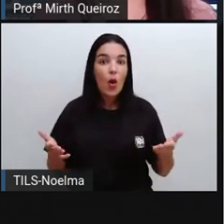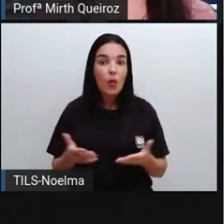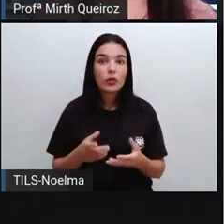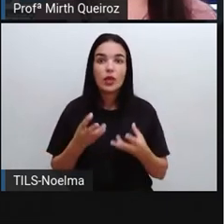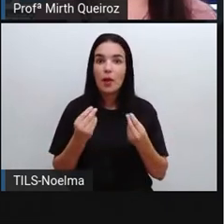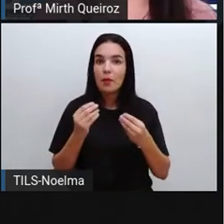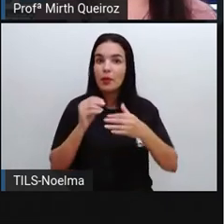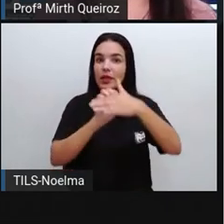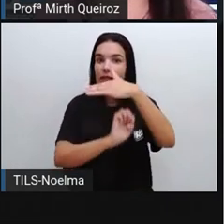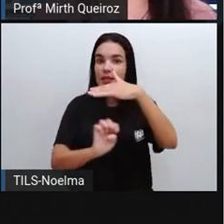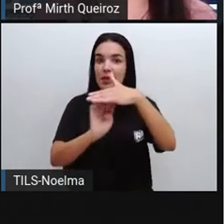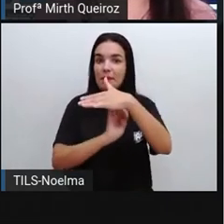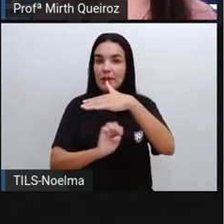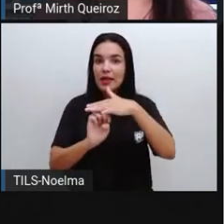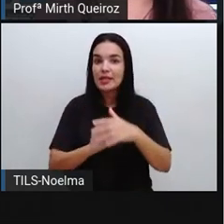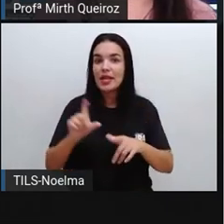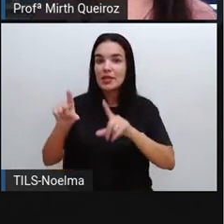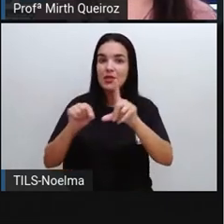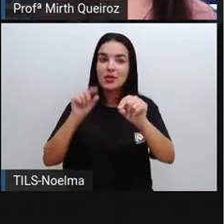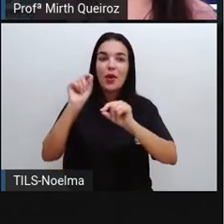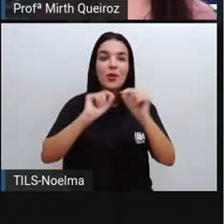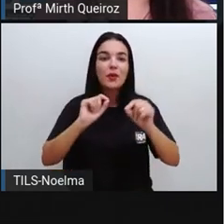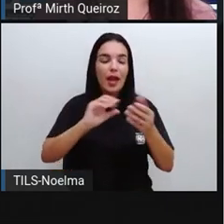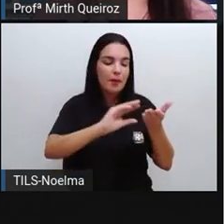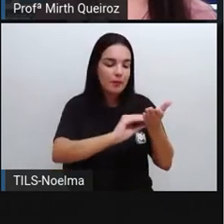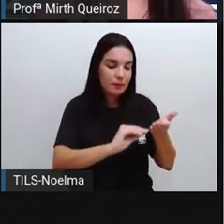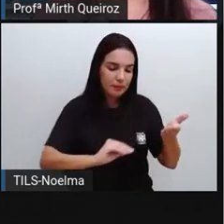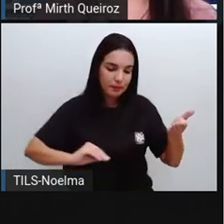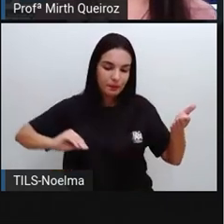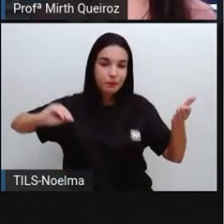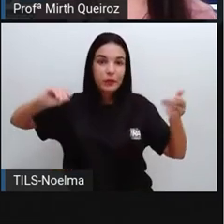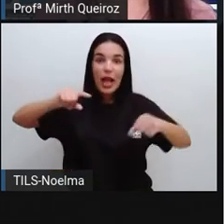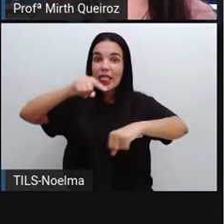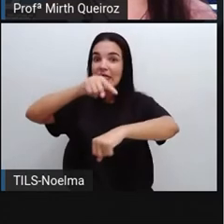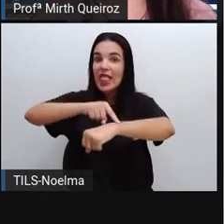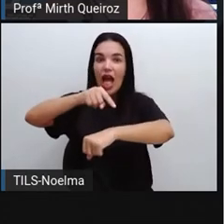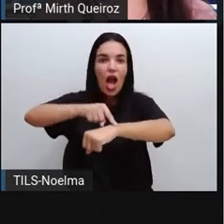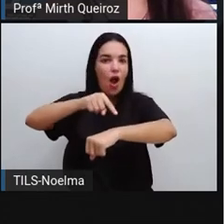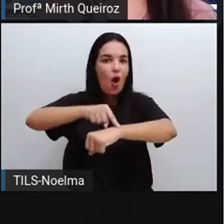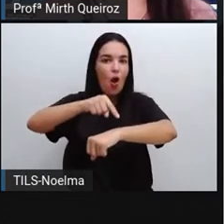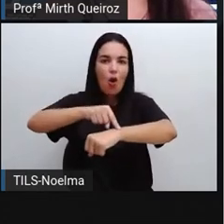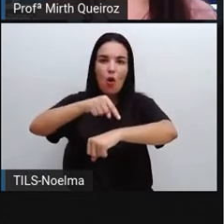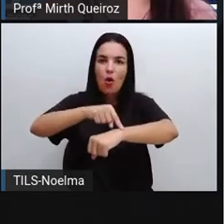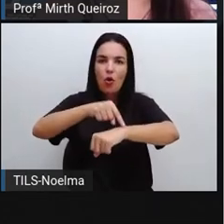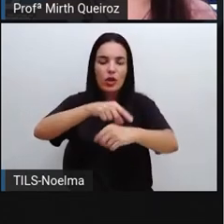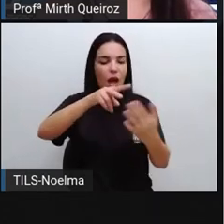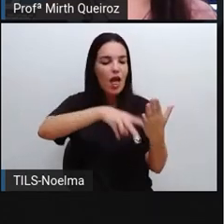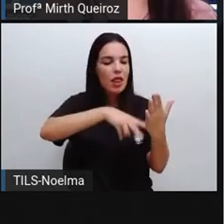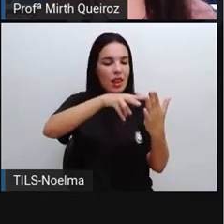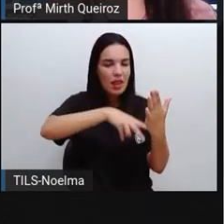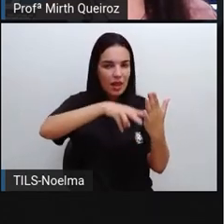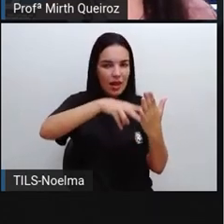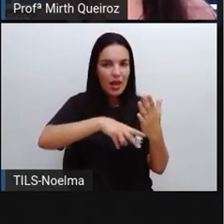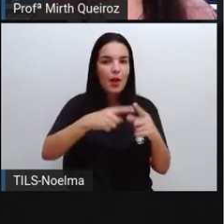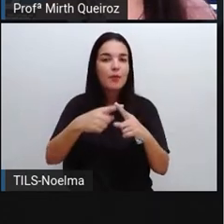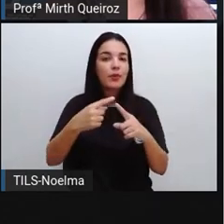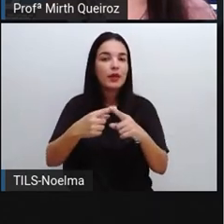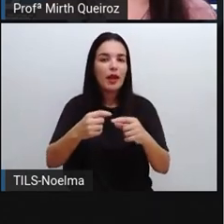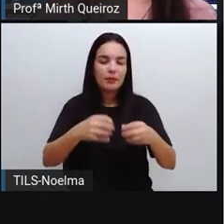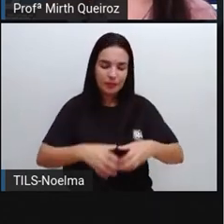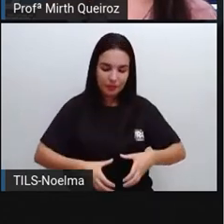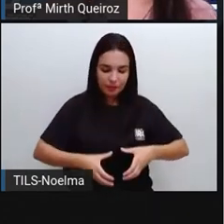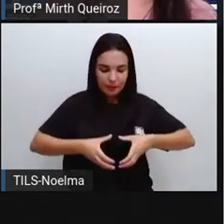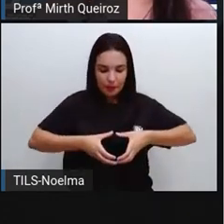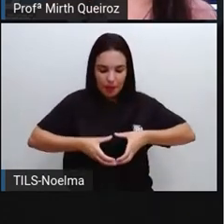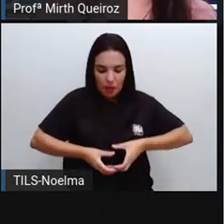companhias, elas optam por imprimir a conta de água logo após a aferição do consumo por meio das impressoras